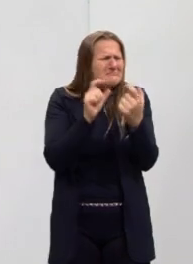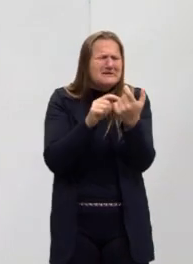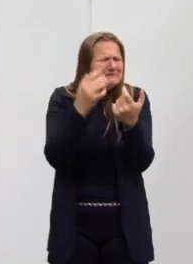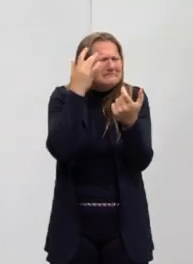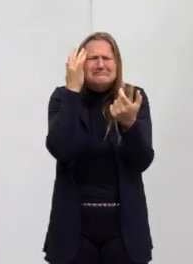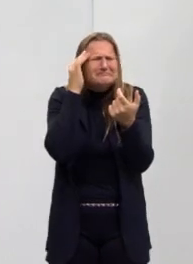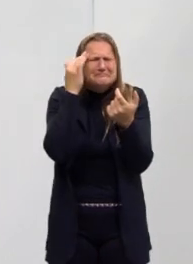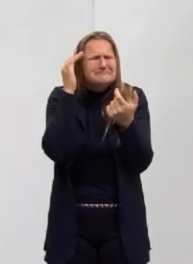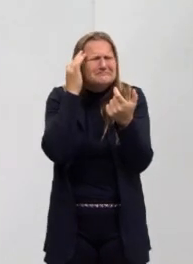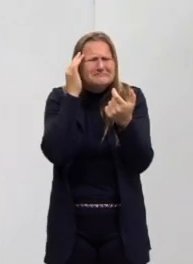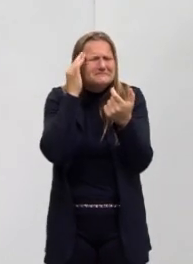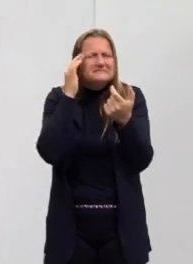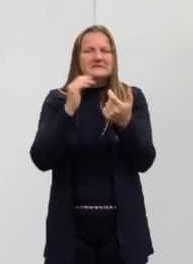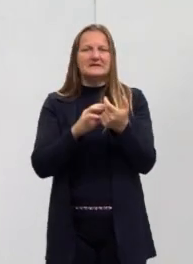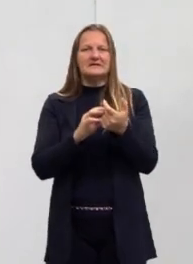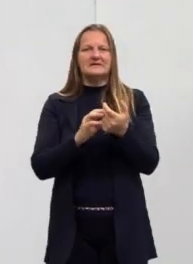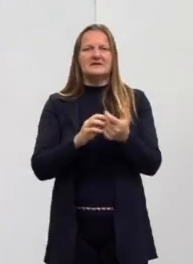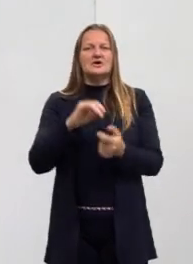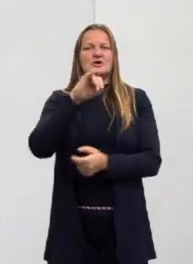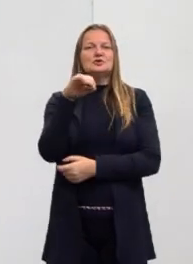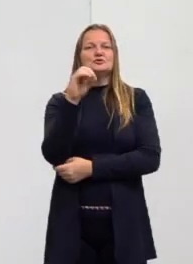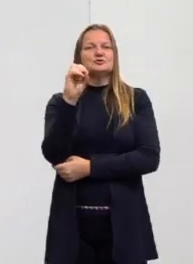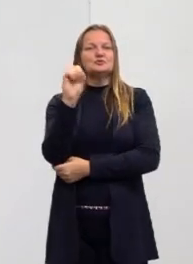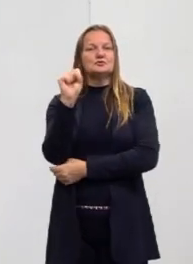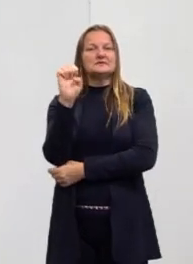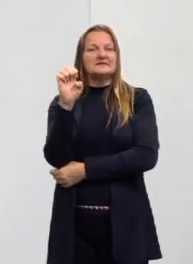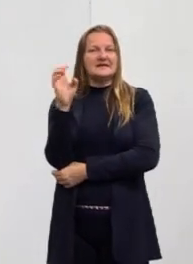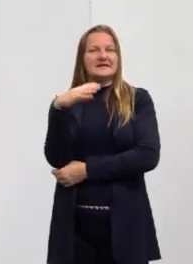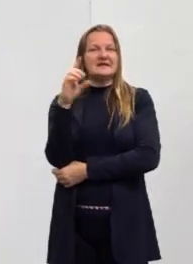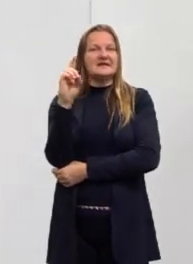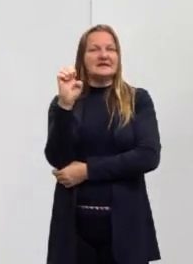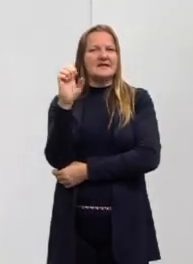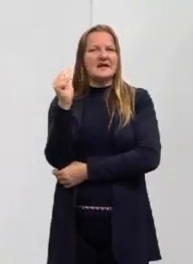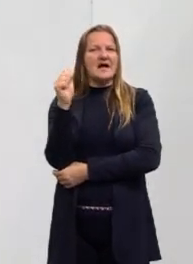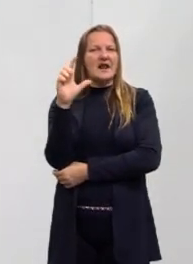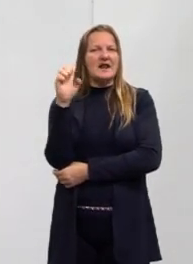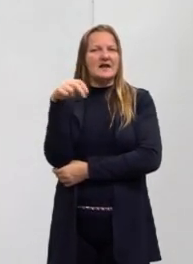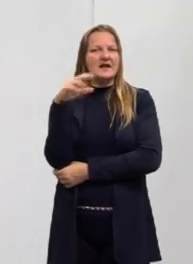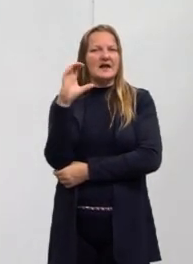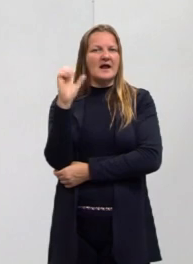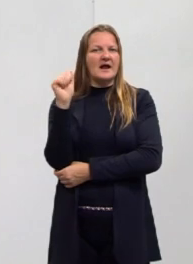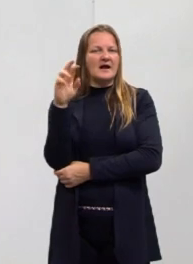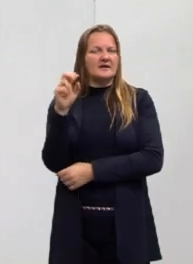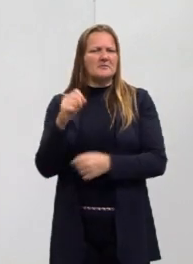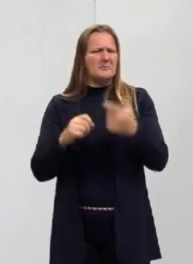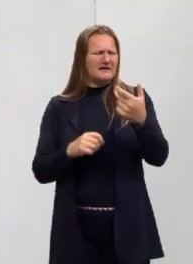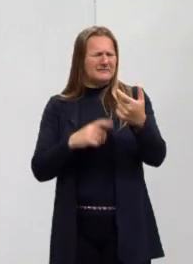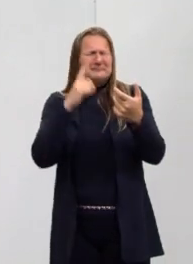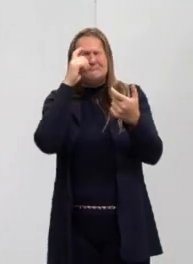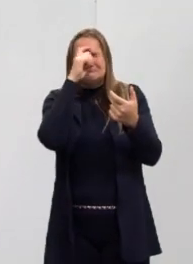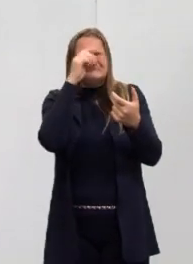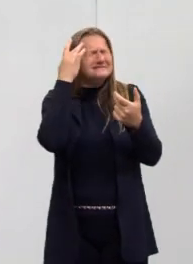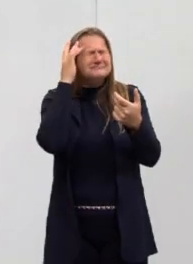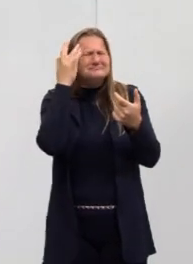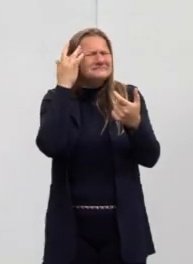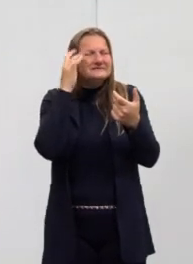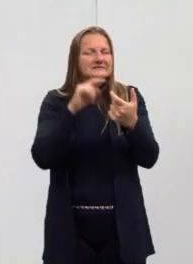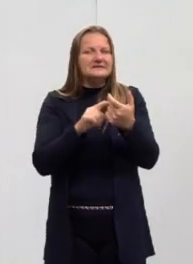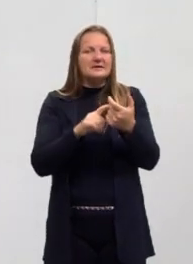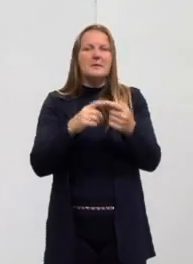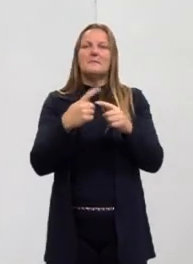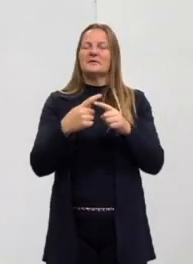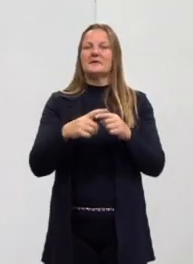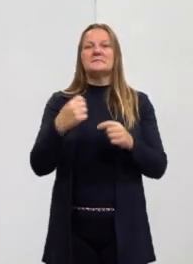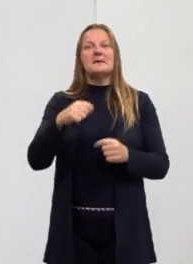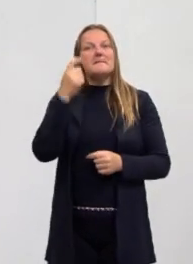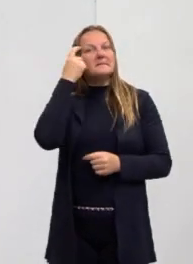consigo ler porque... Ah, o José de Alencar tem uma linguagem muito difícil. Não podemos criticar o José de Alencar por isso. Por quê? Porque a gente tem